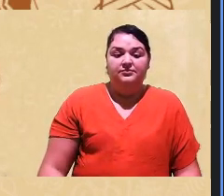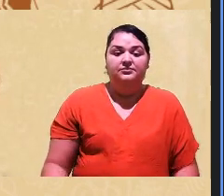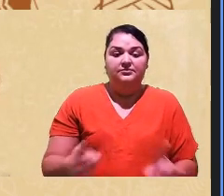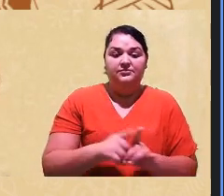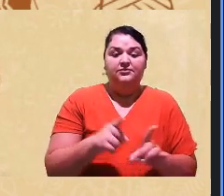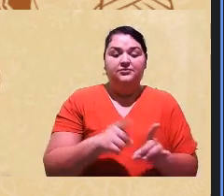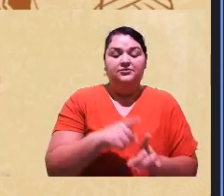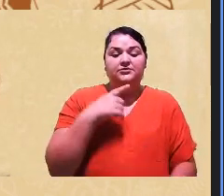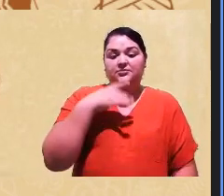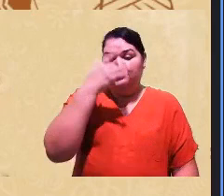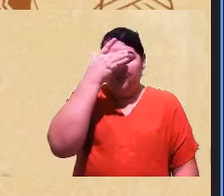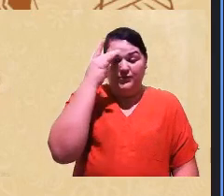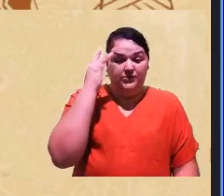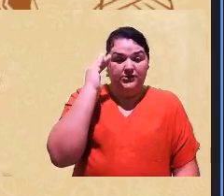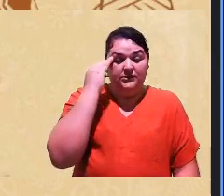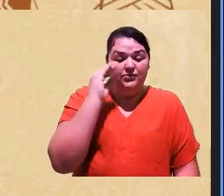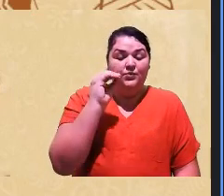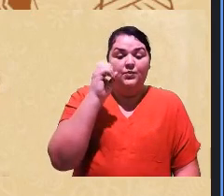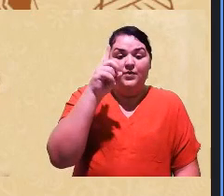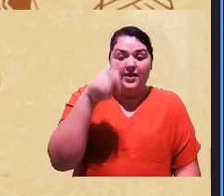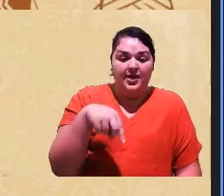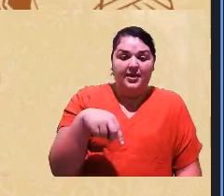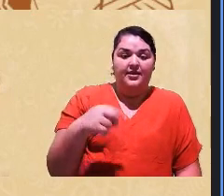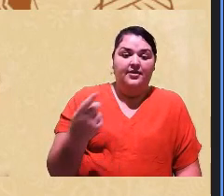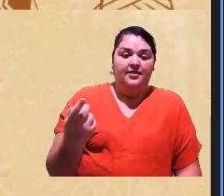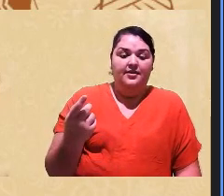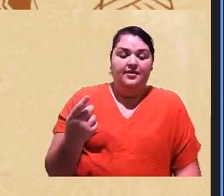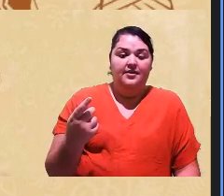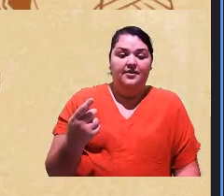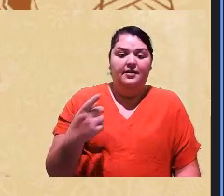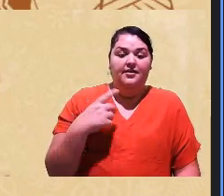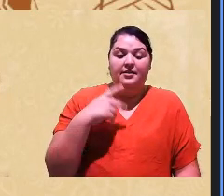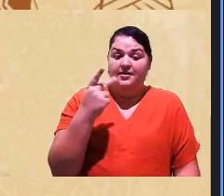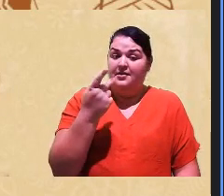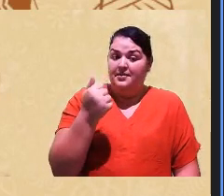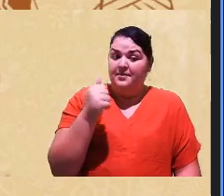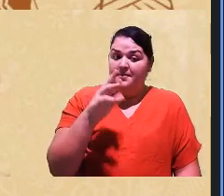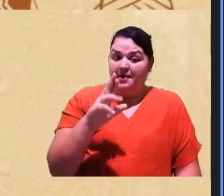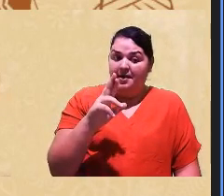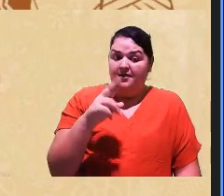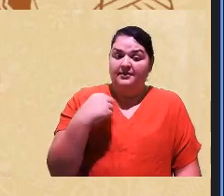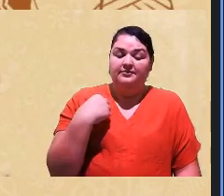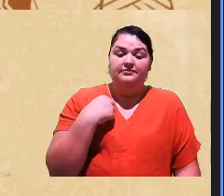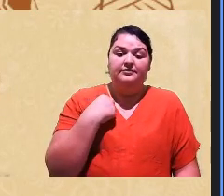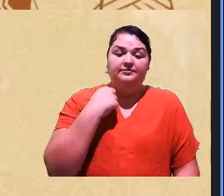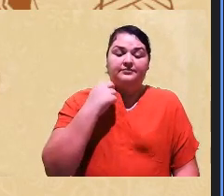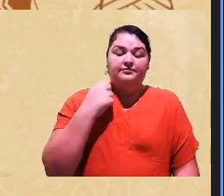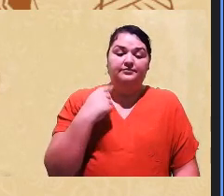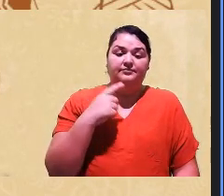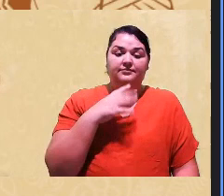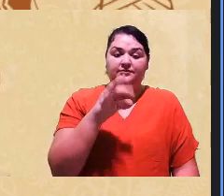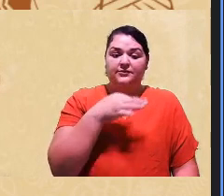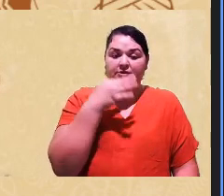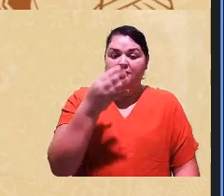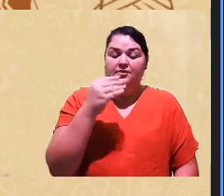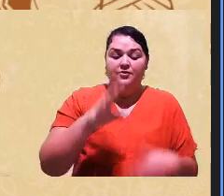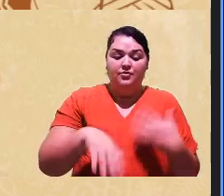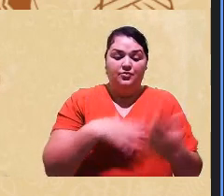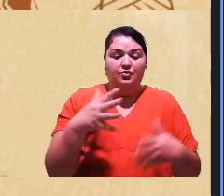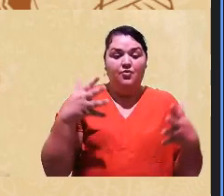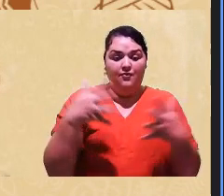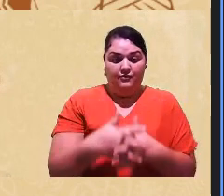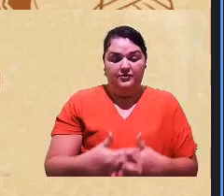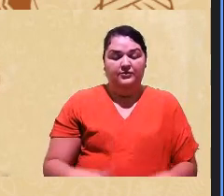entenderem o que é o que é o pardo e aí isso gera muita confusão na